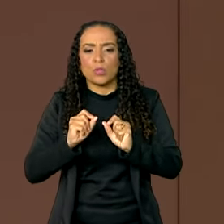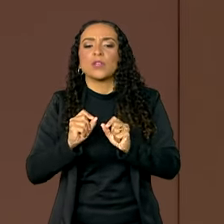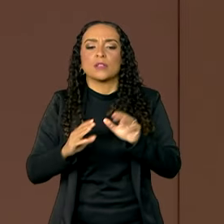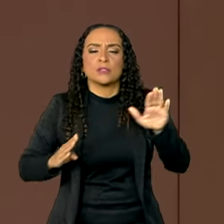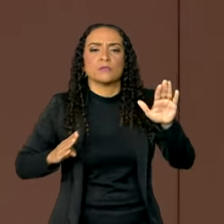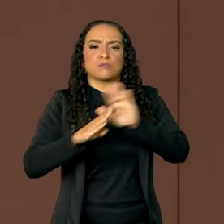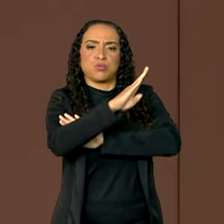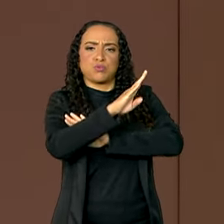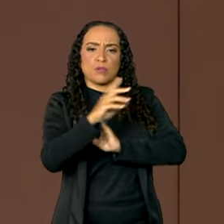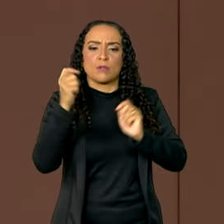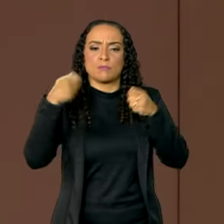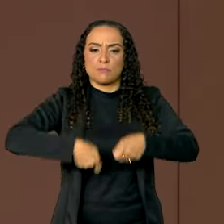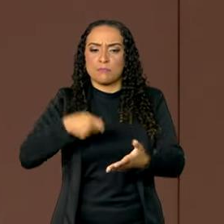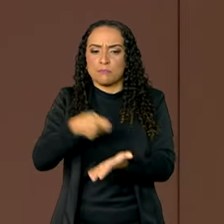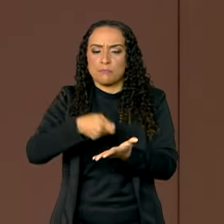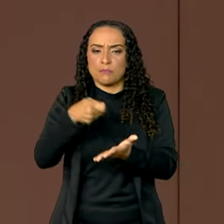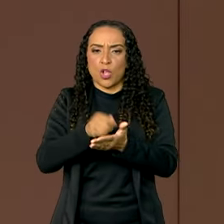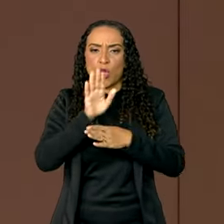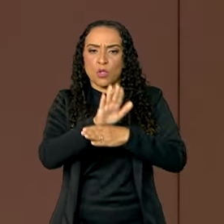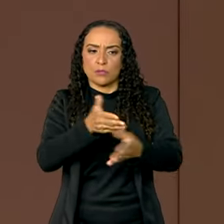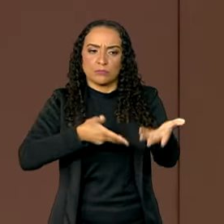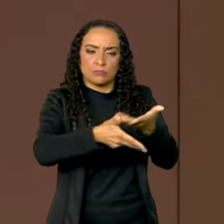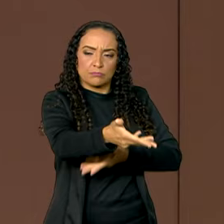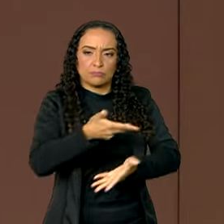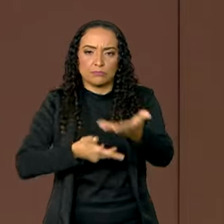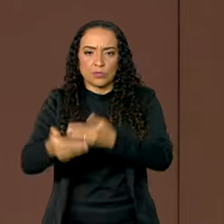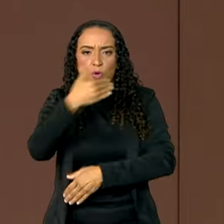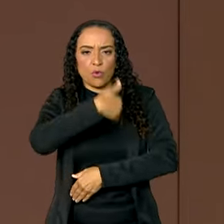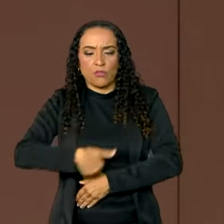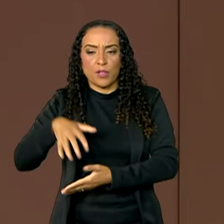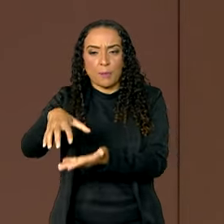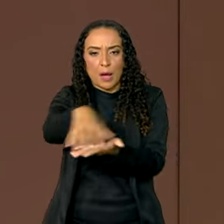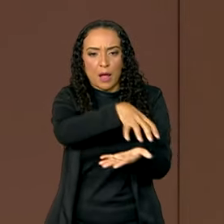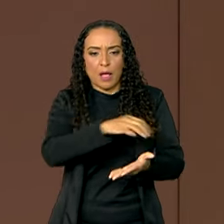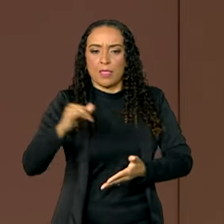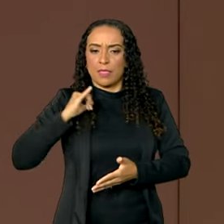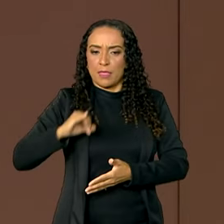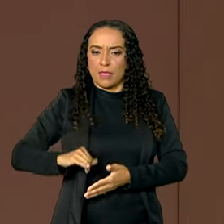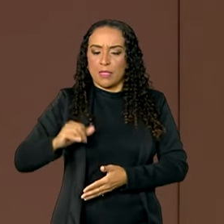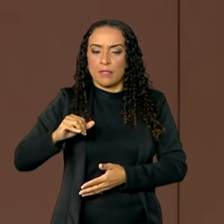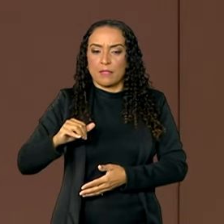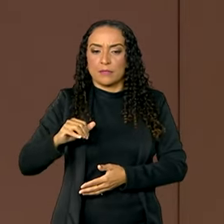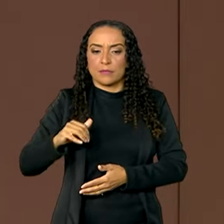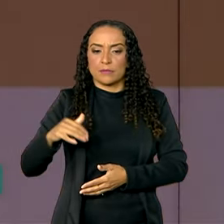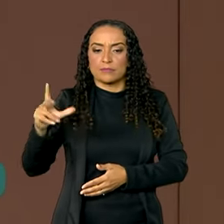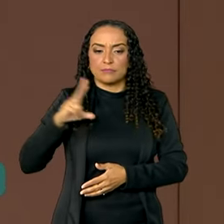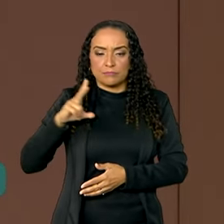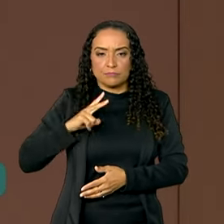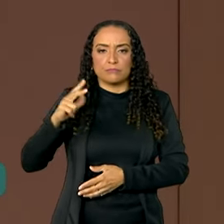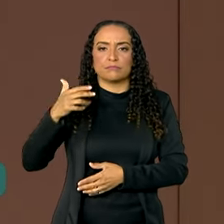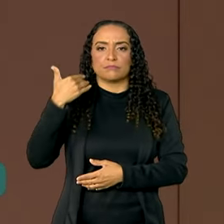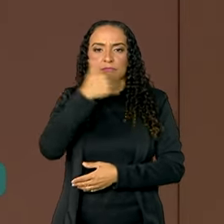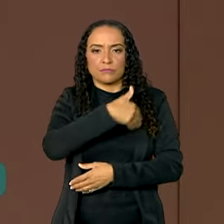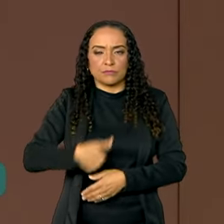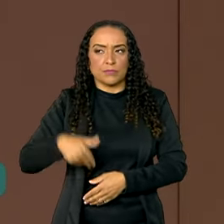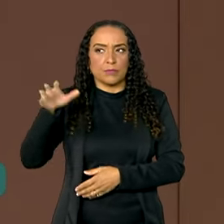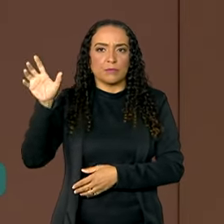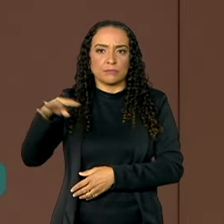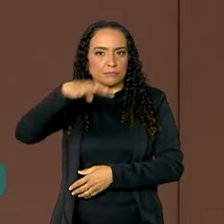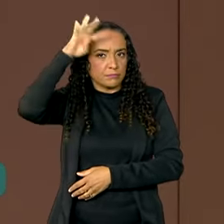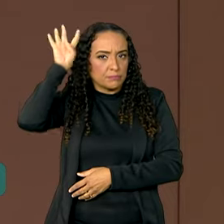fronteiras e exige colaboração constante entre governos, setores privados, acadêmicos e entidades internacionais.